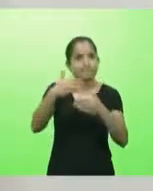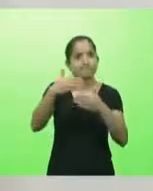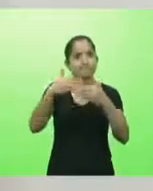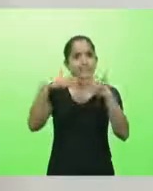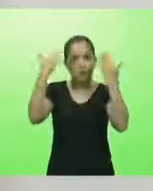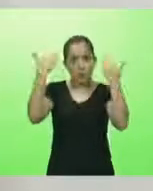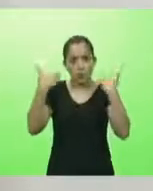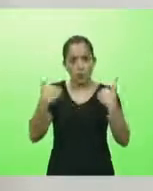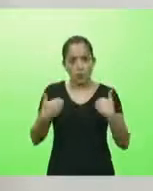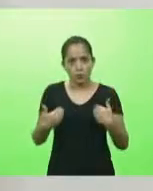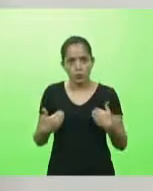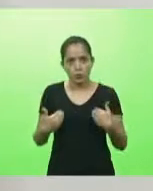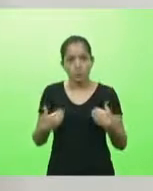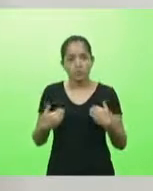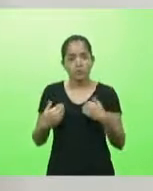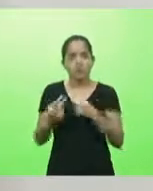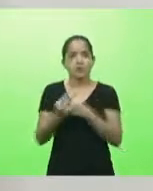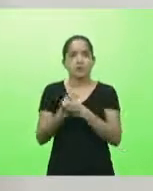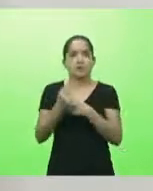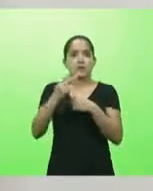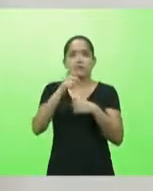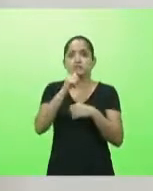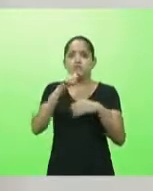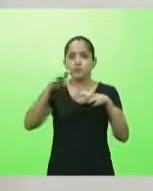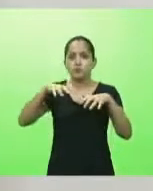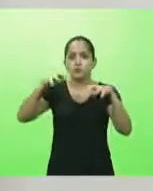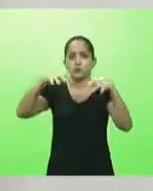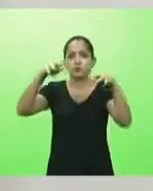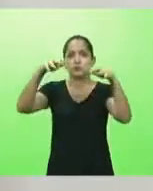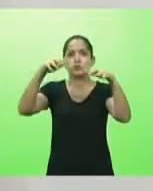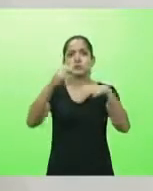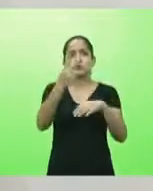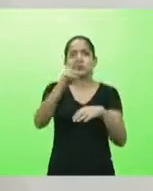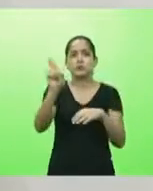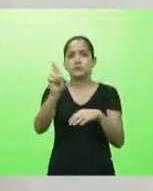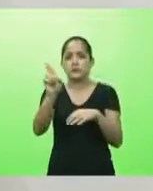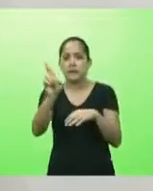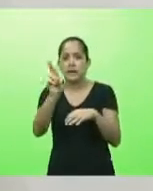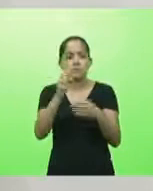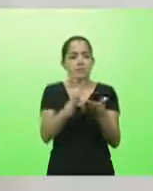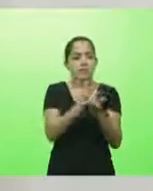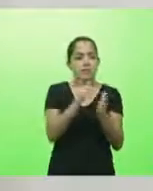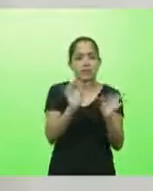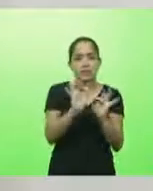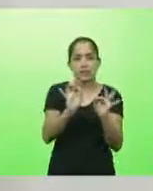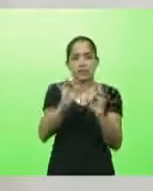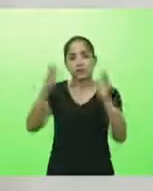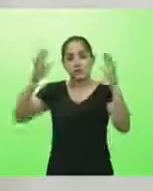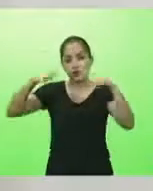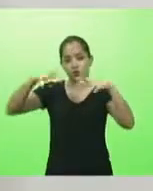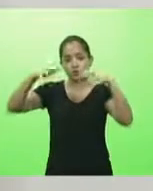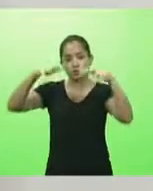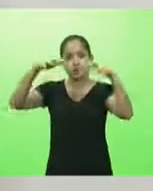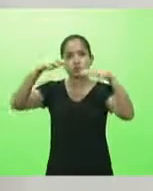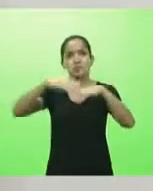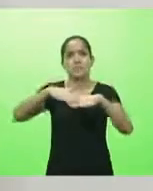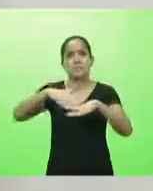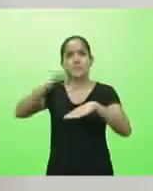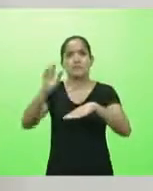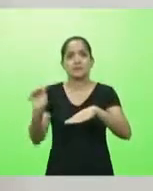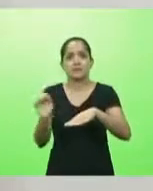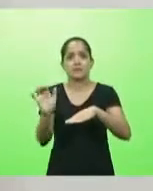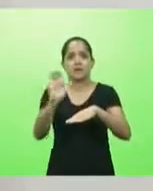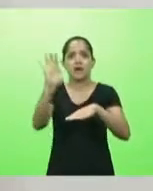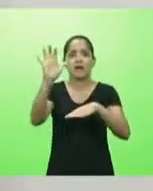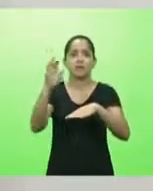ginásio, do estádio de futebol. Quando não chove, custa R$,00 e ninguém vende. Mas quando chove, aquilo ali vai para 20, 30 pilas para o sujeito assistir o